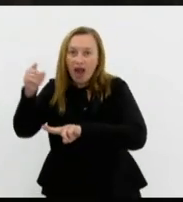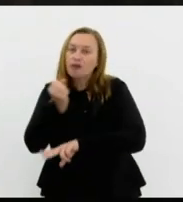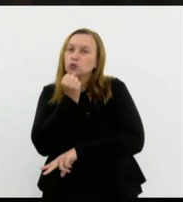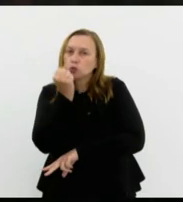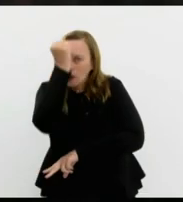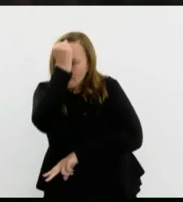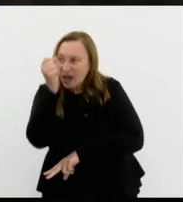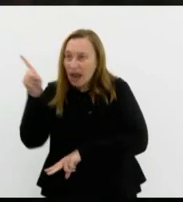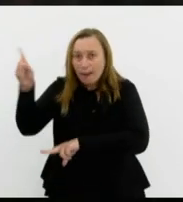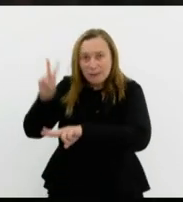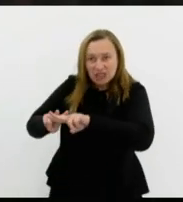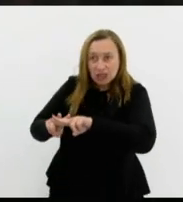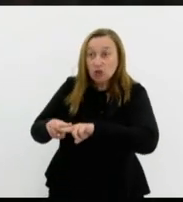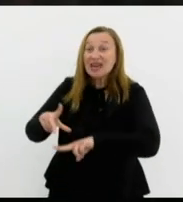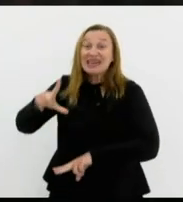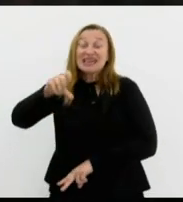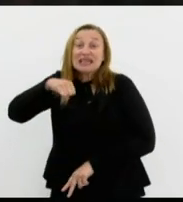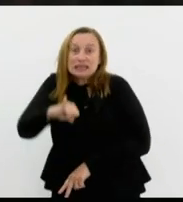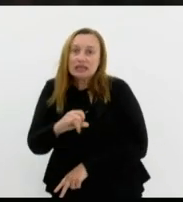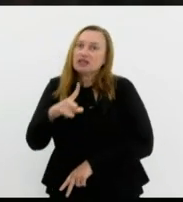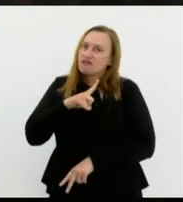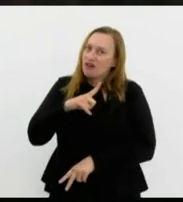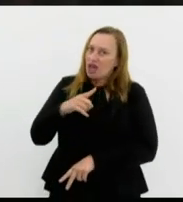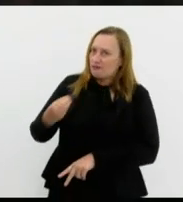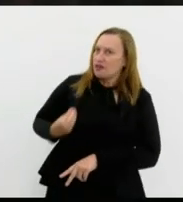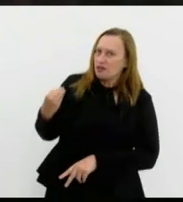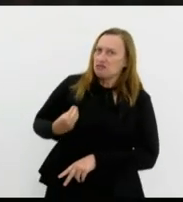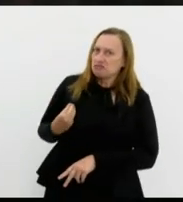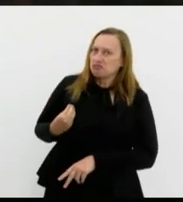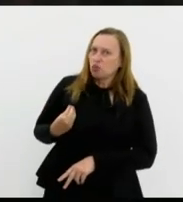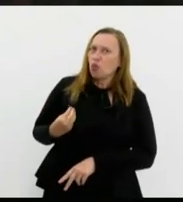se estiverem vivos eu tenho até dúvida disso